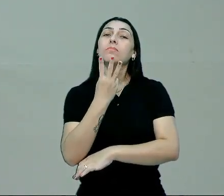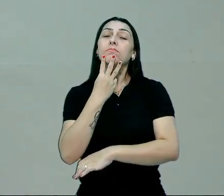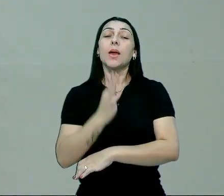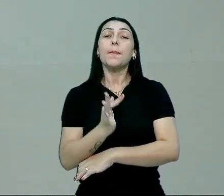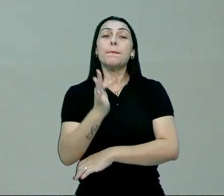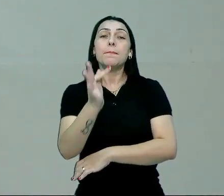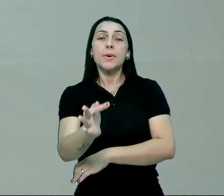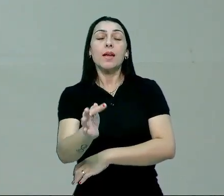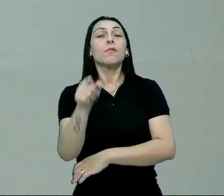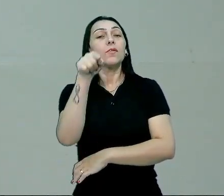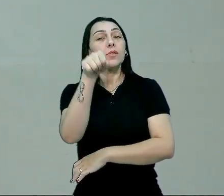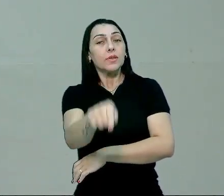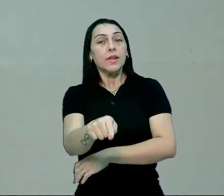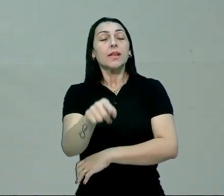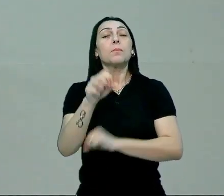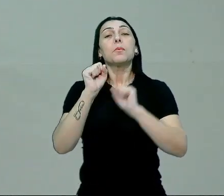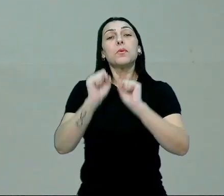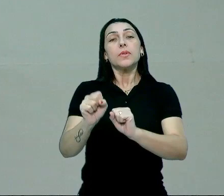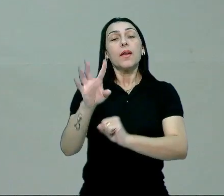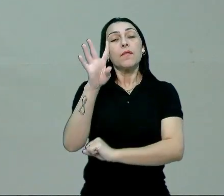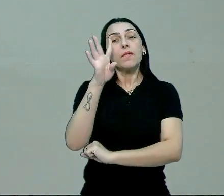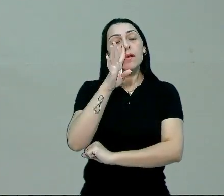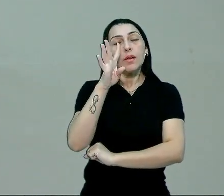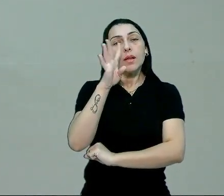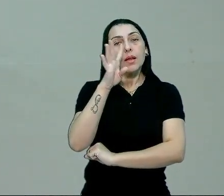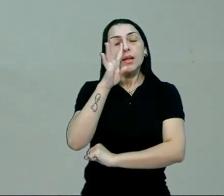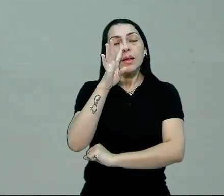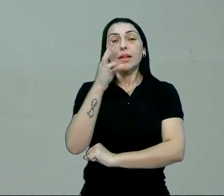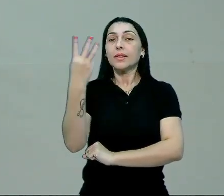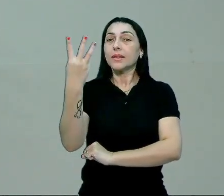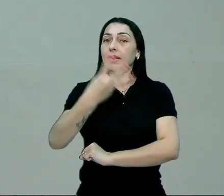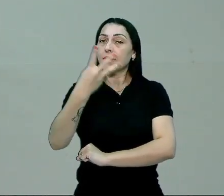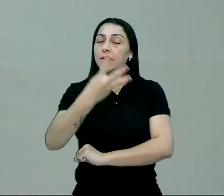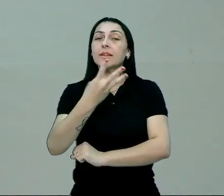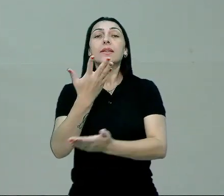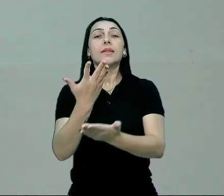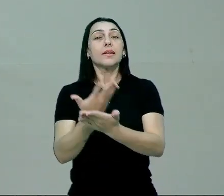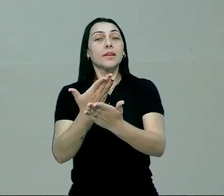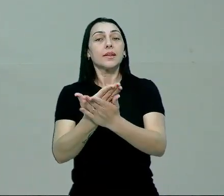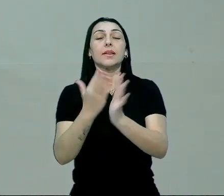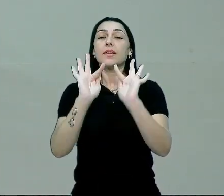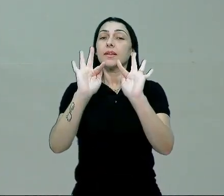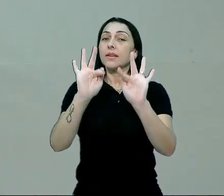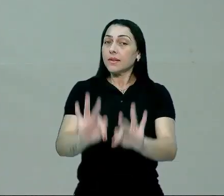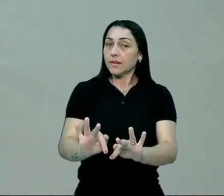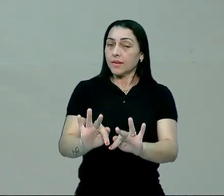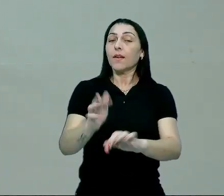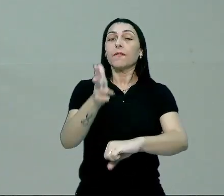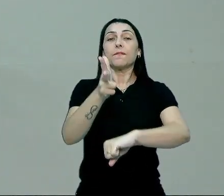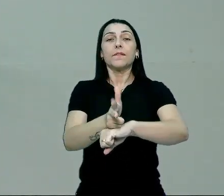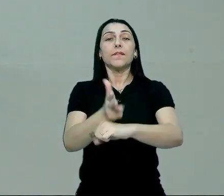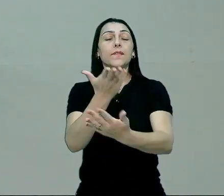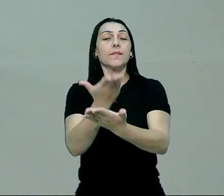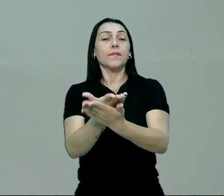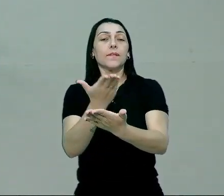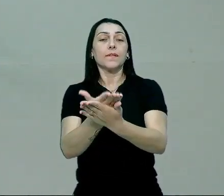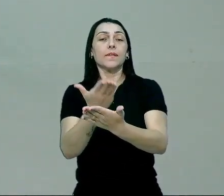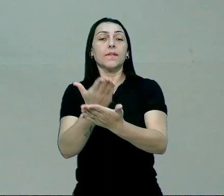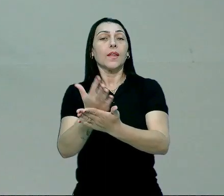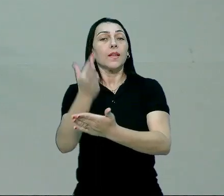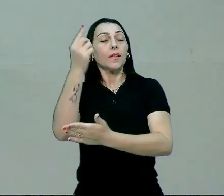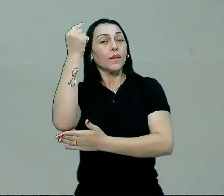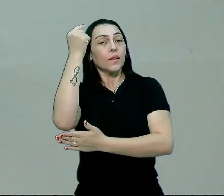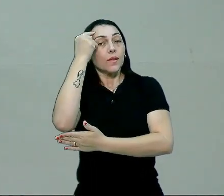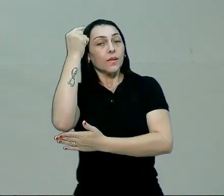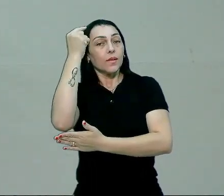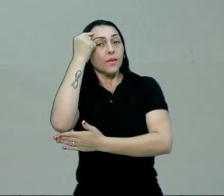brevemente, vocês irão poder acompanhar a terceira e última videoaula, no sentido